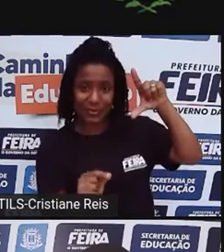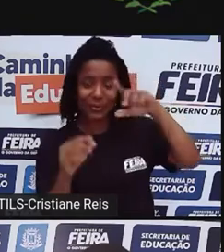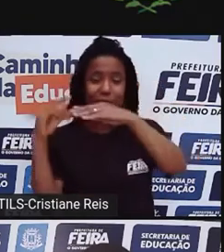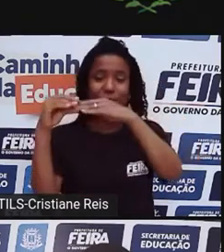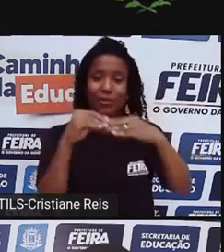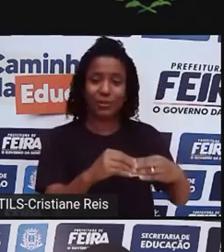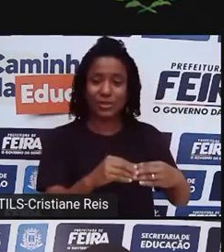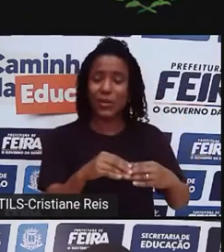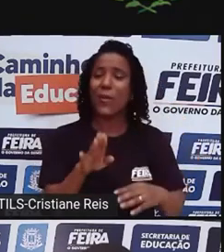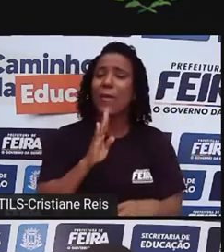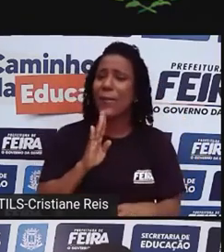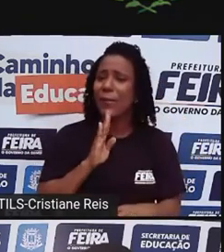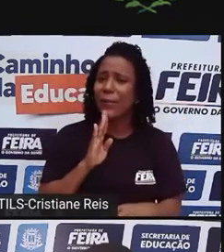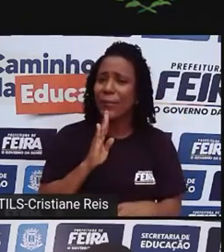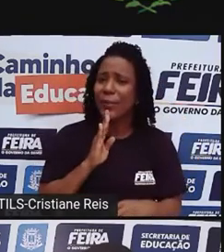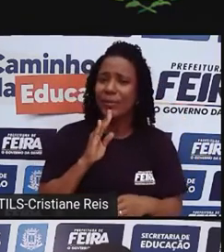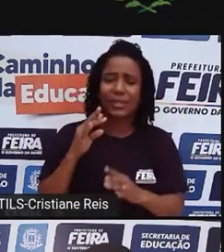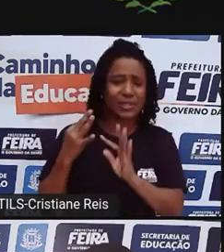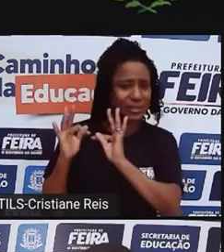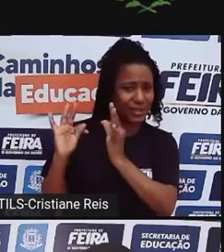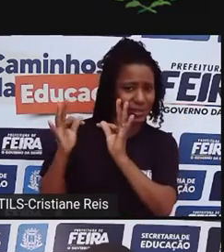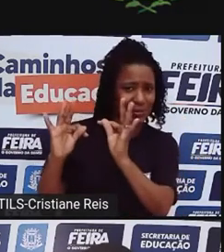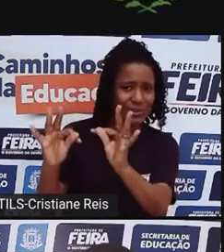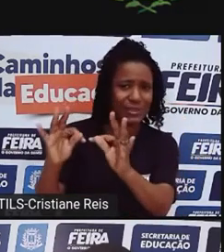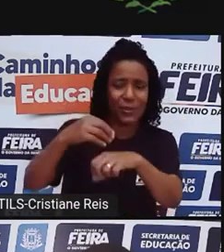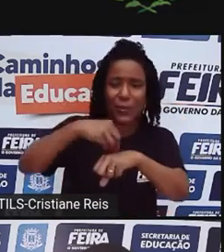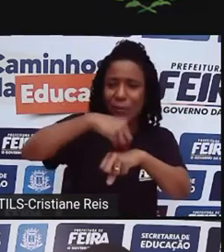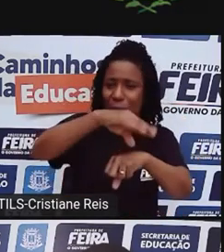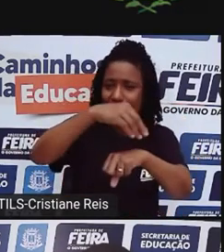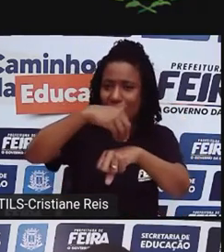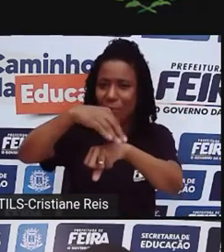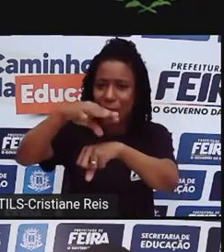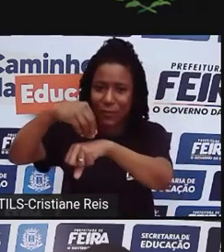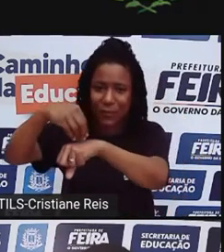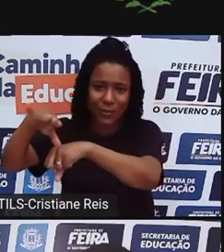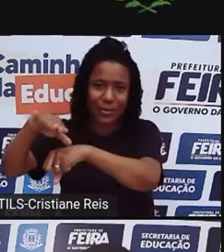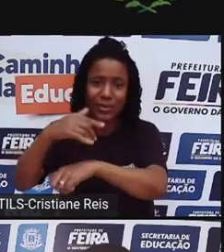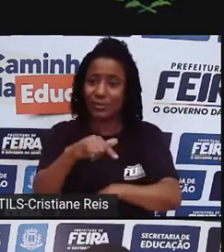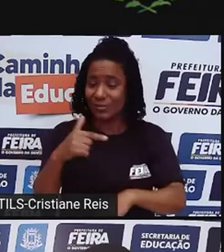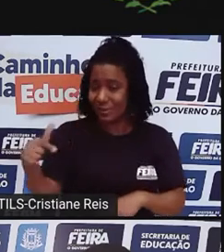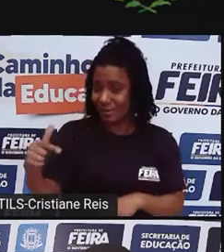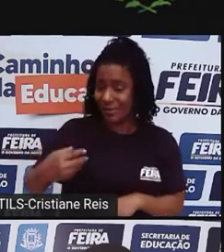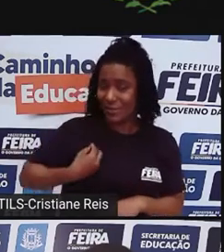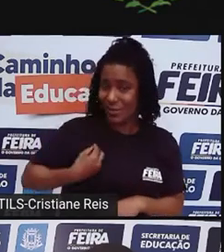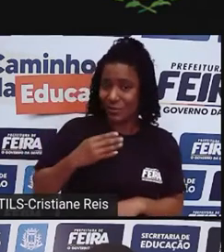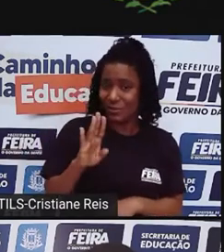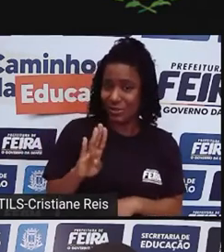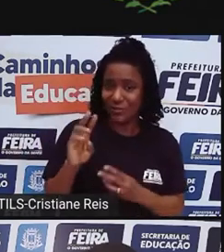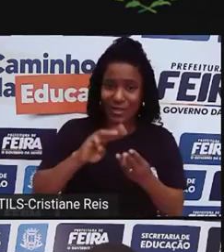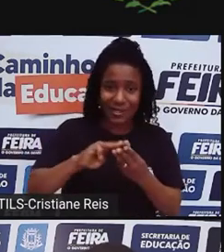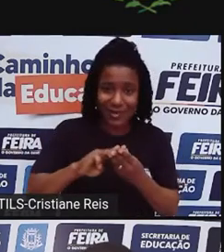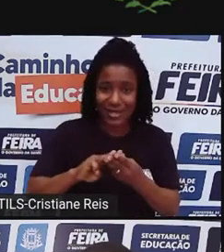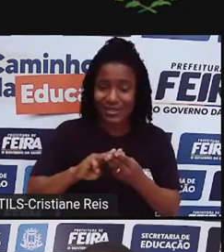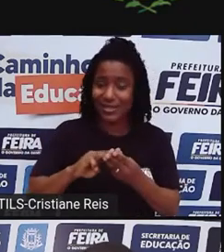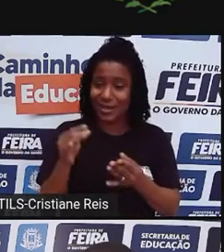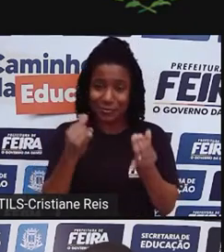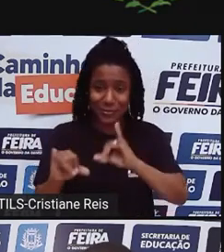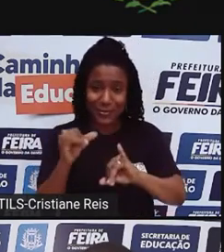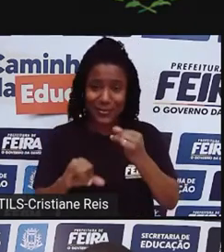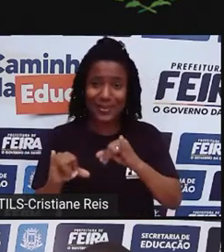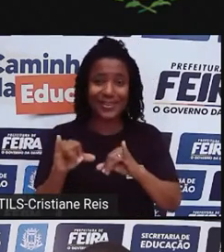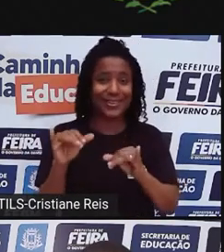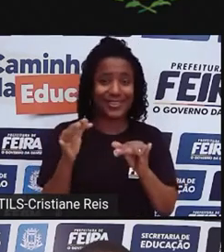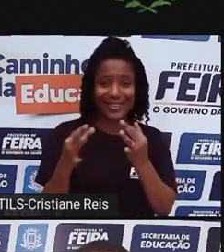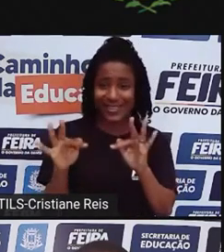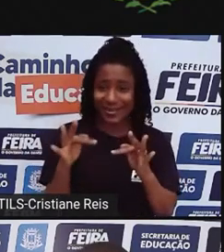não tinha nenhum tipo de tecnologia, não tinham conhecimento sobre a biologia, sobre a matemática, sobre a física, sobre a química. Eram